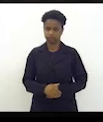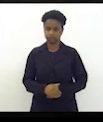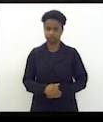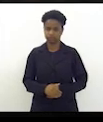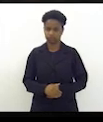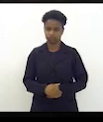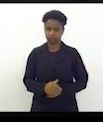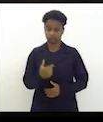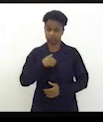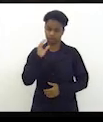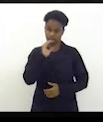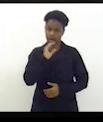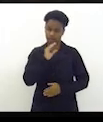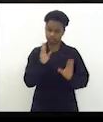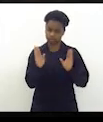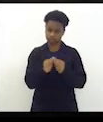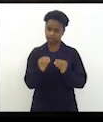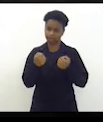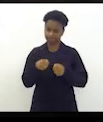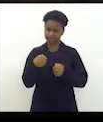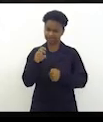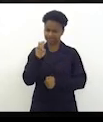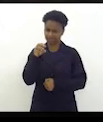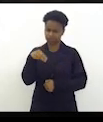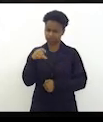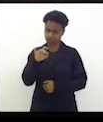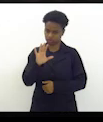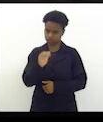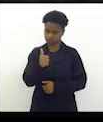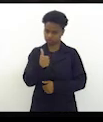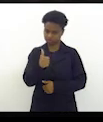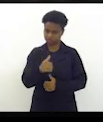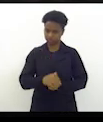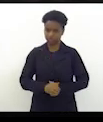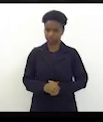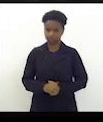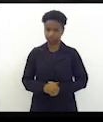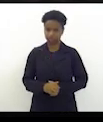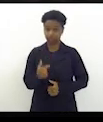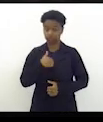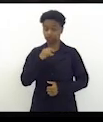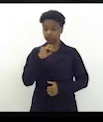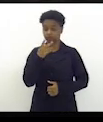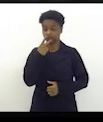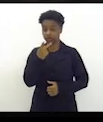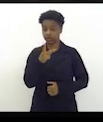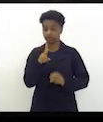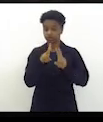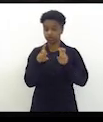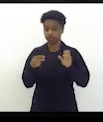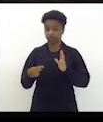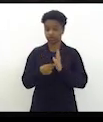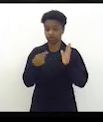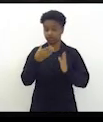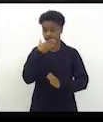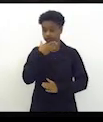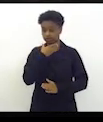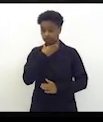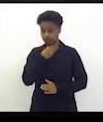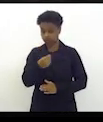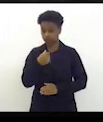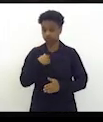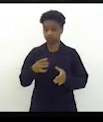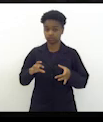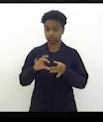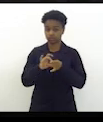vou ser breve preciso de cinco só pode ser então tá bom gostaria apenas de falar sobre as denúncias falsas faço parte da